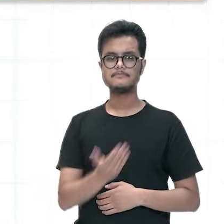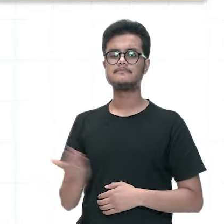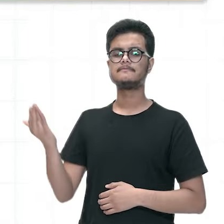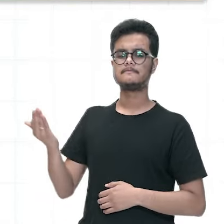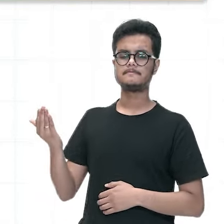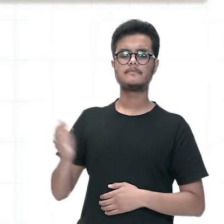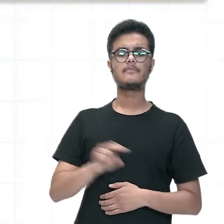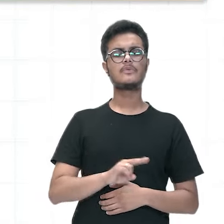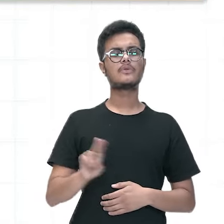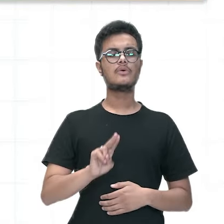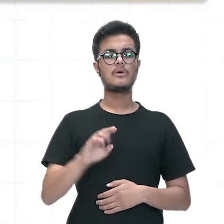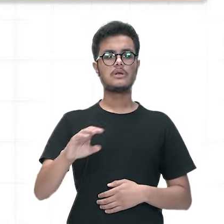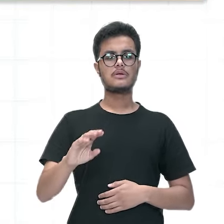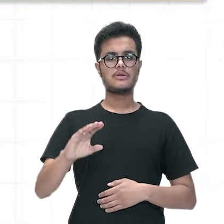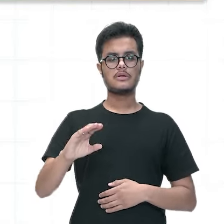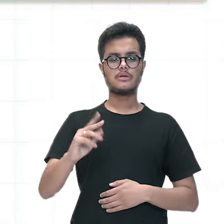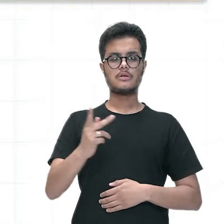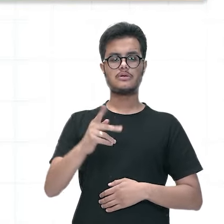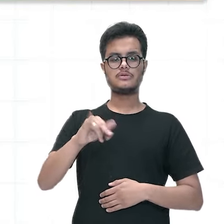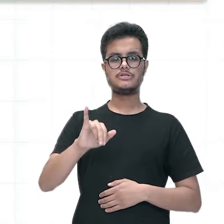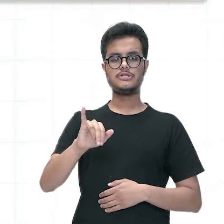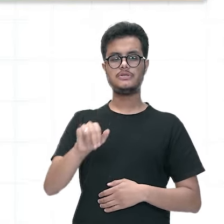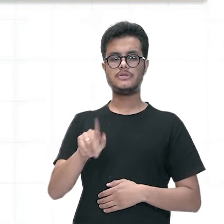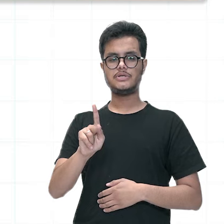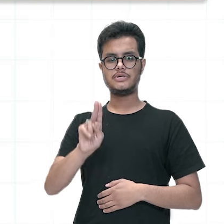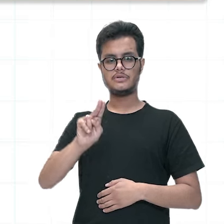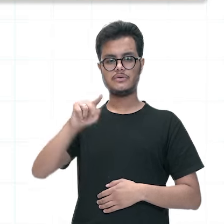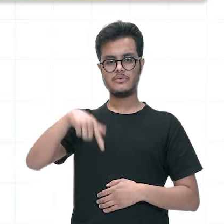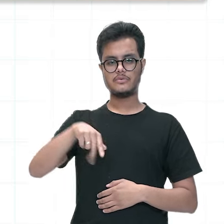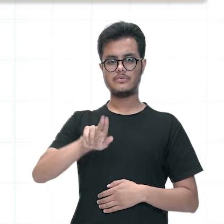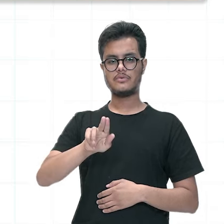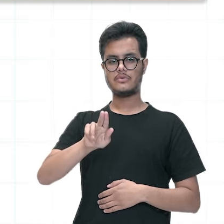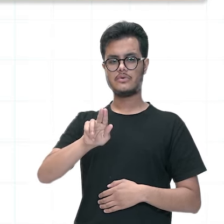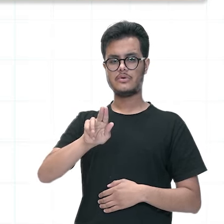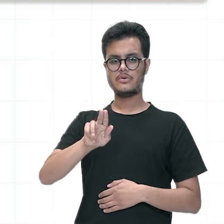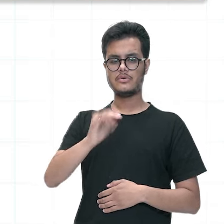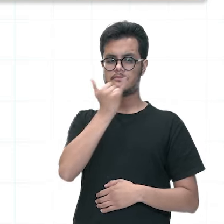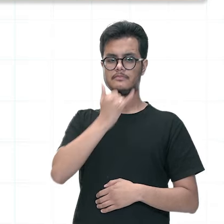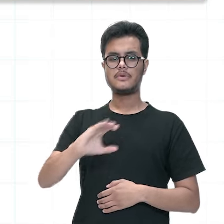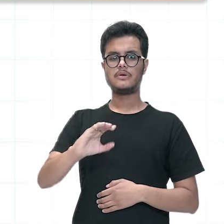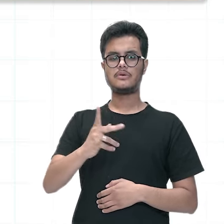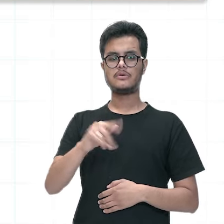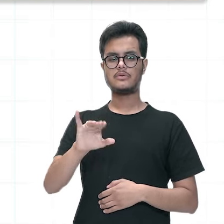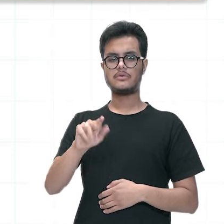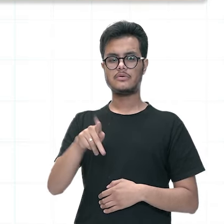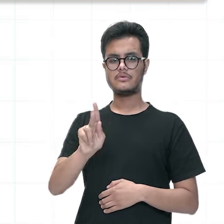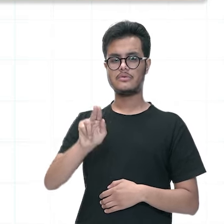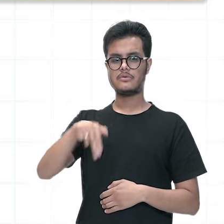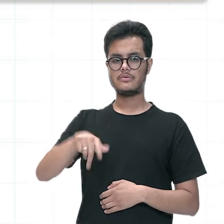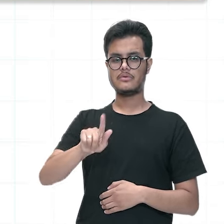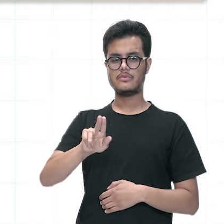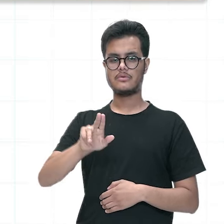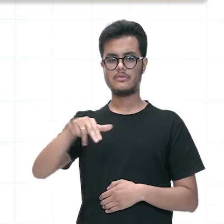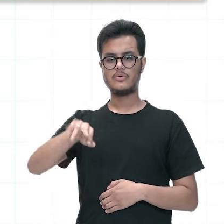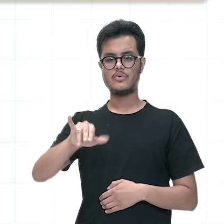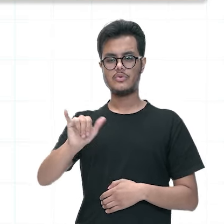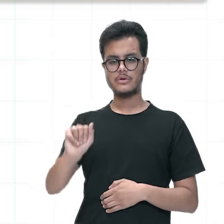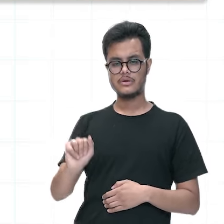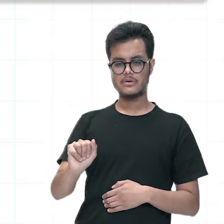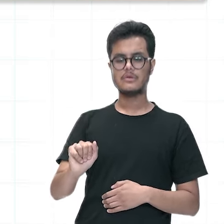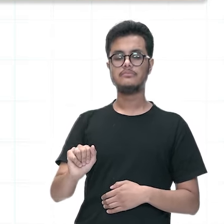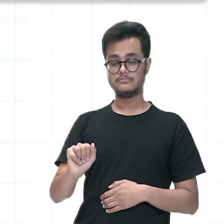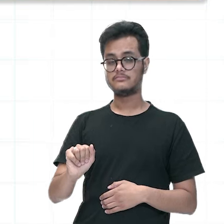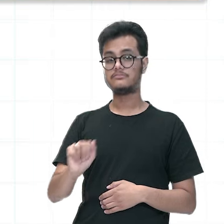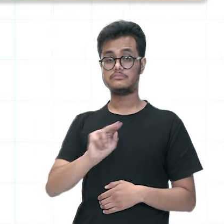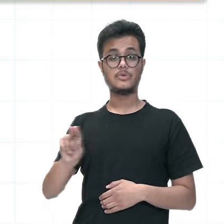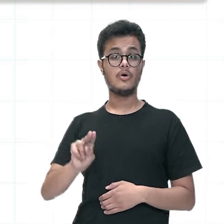a chikungunya. Bom, a chikungunya, ela é causada pelo vírus chikavê, ou chikungunya